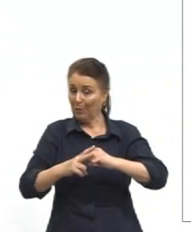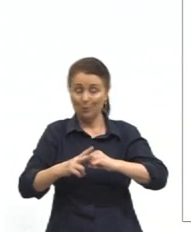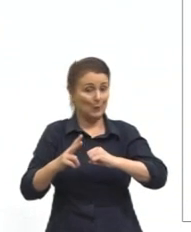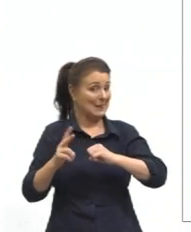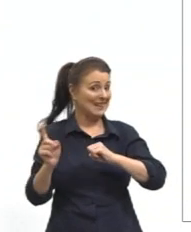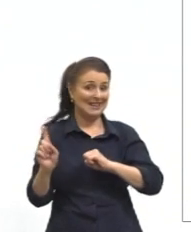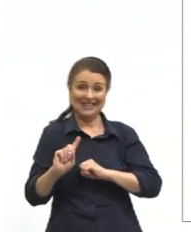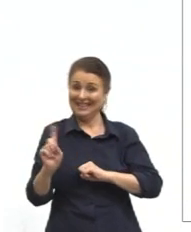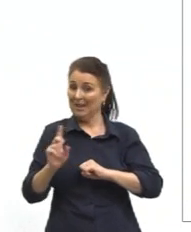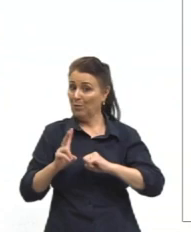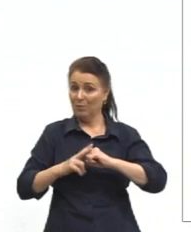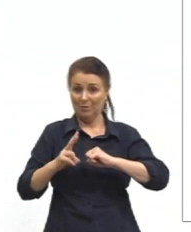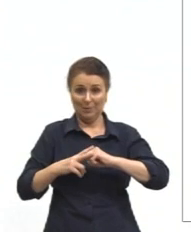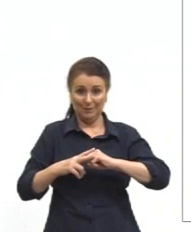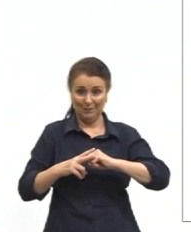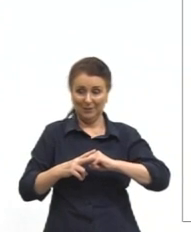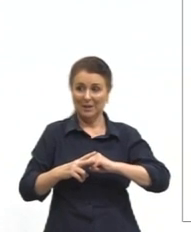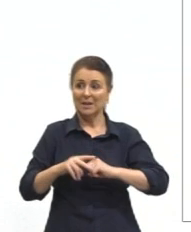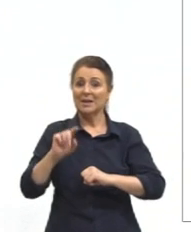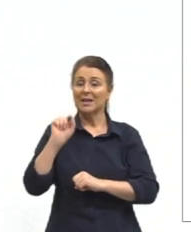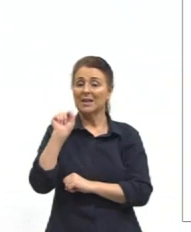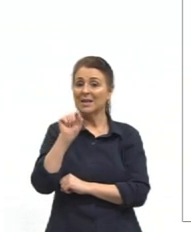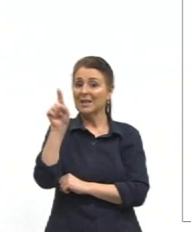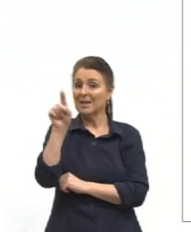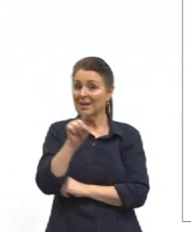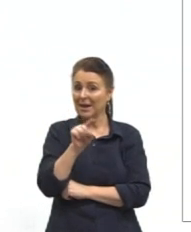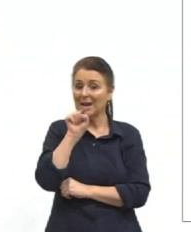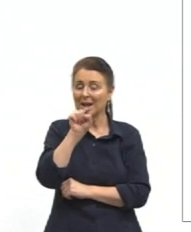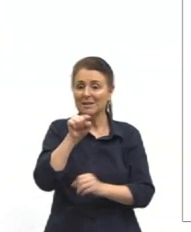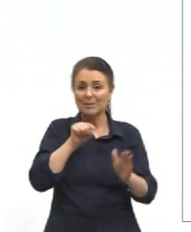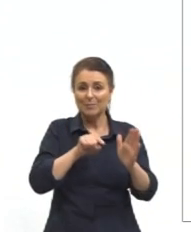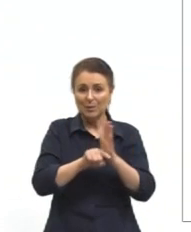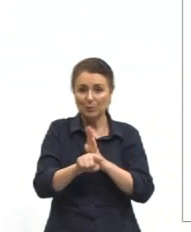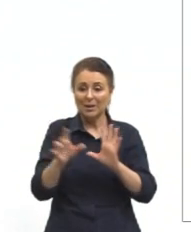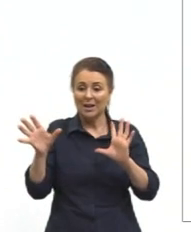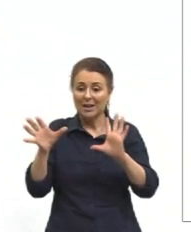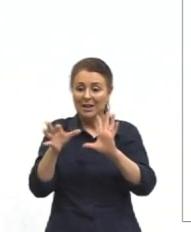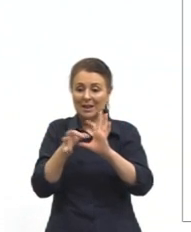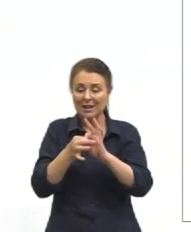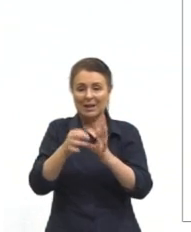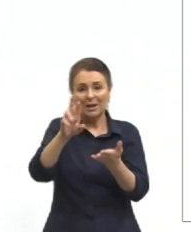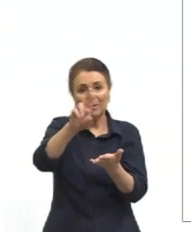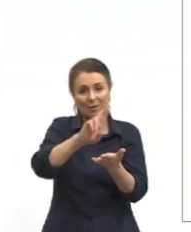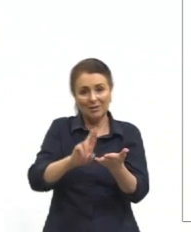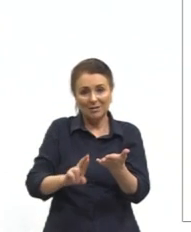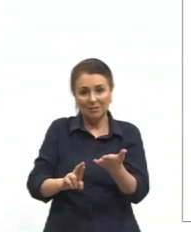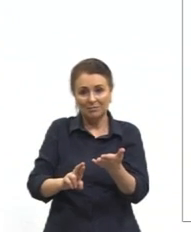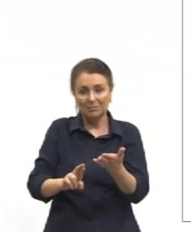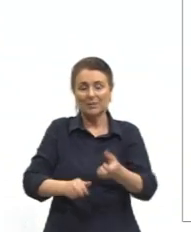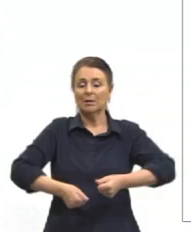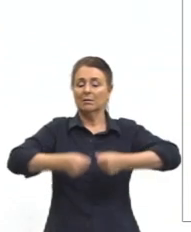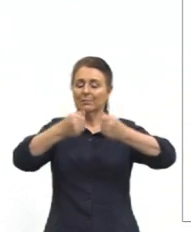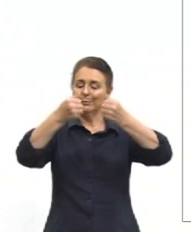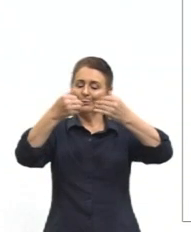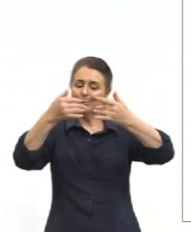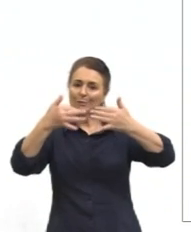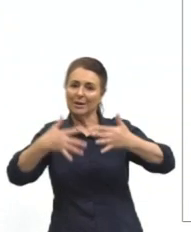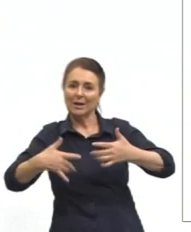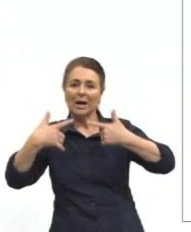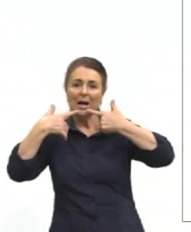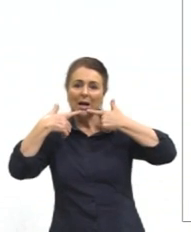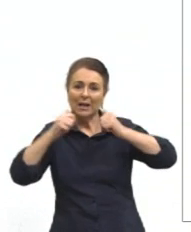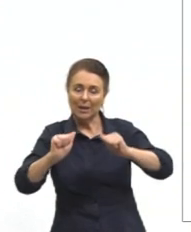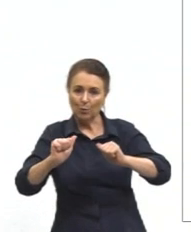verbal, e que é justamente essa questão que interliga com a redação. Fala sobre línguas